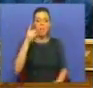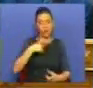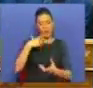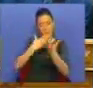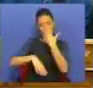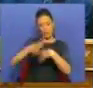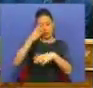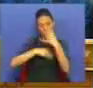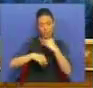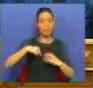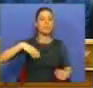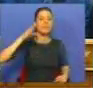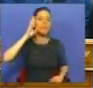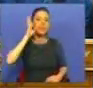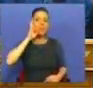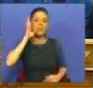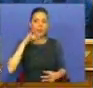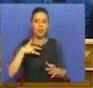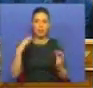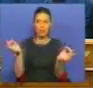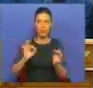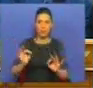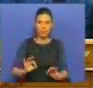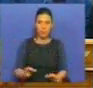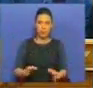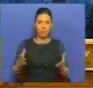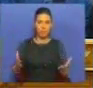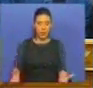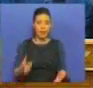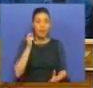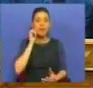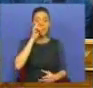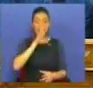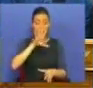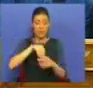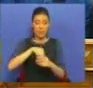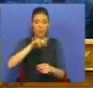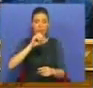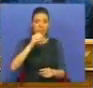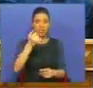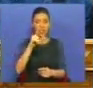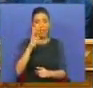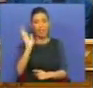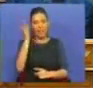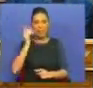aprendemos. E sabemos, estamos preparados para isso. É que quem se mete com o Mota em Gil, leva.